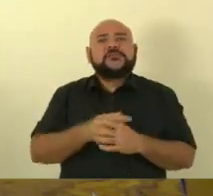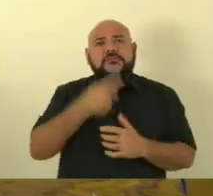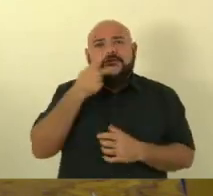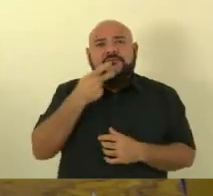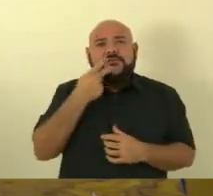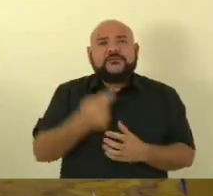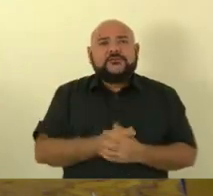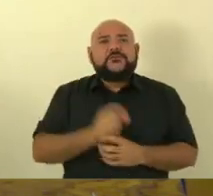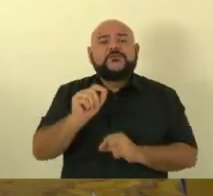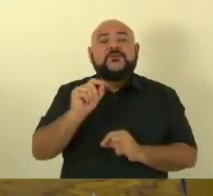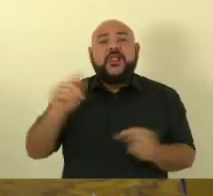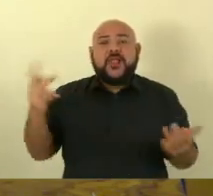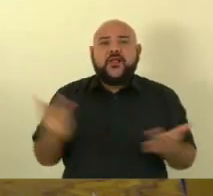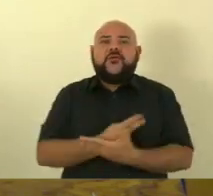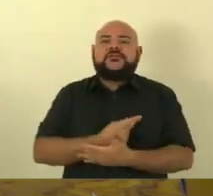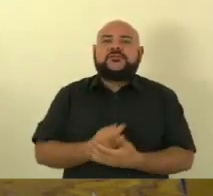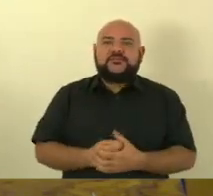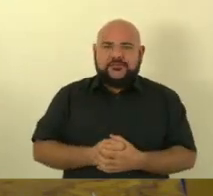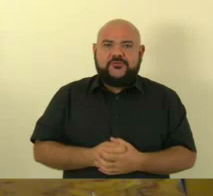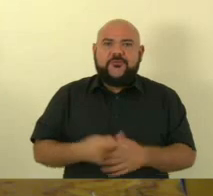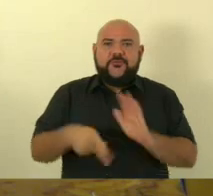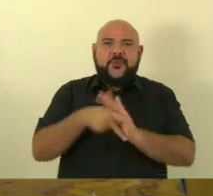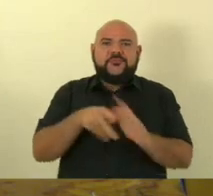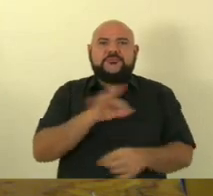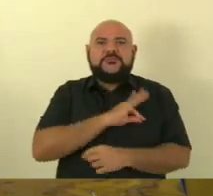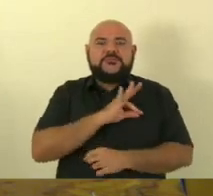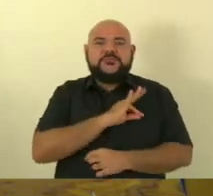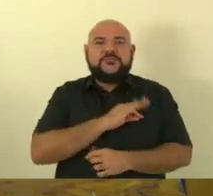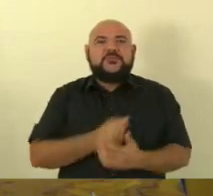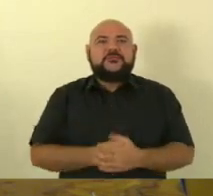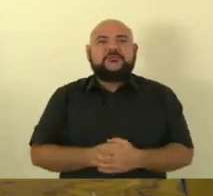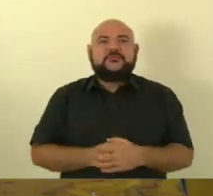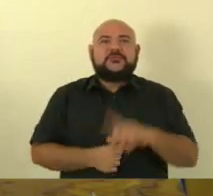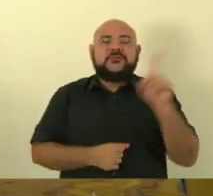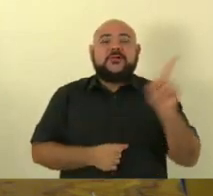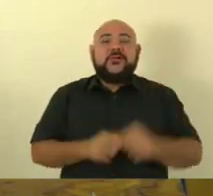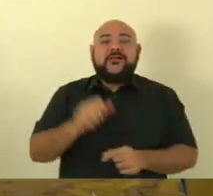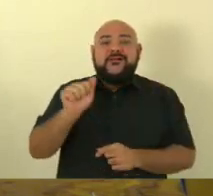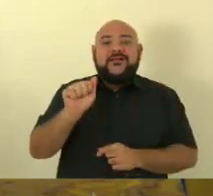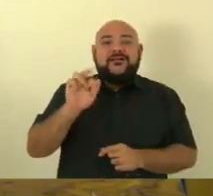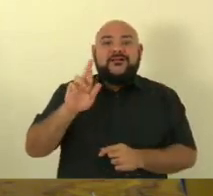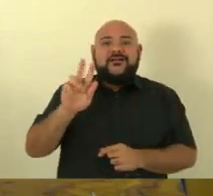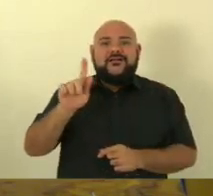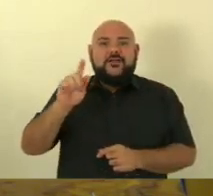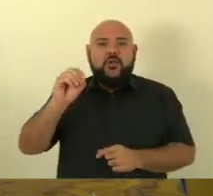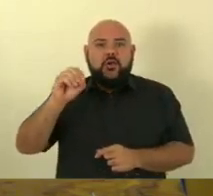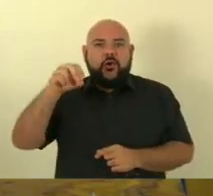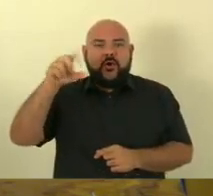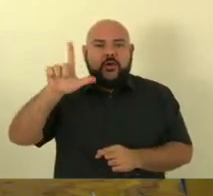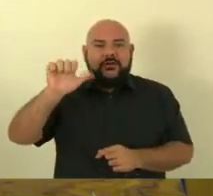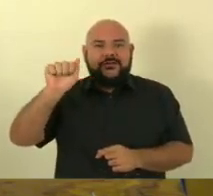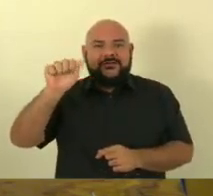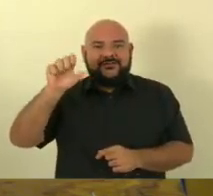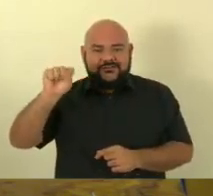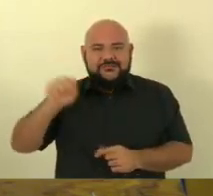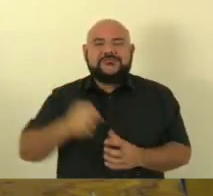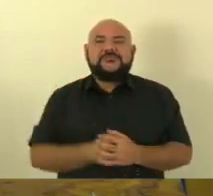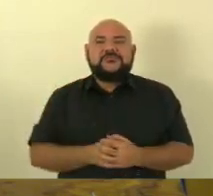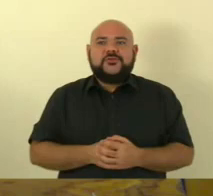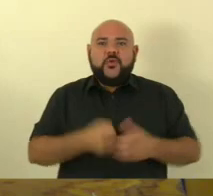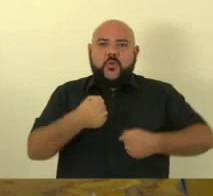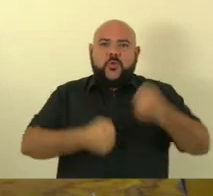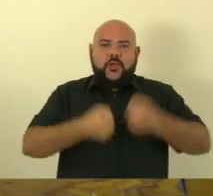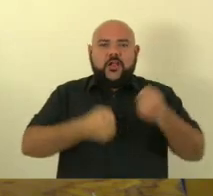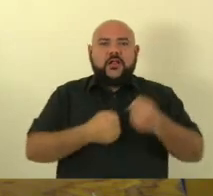caso que aconteceu na polícia civil dentre outros ali em argolas uma viatura da polícia civil chegando em argolas com